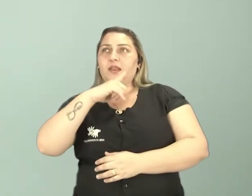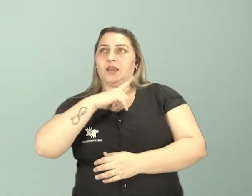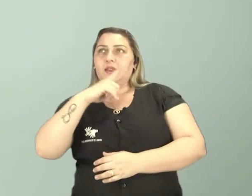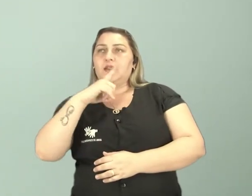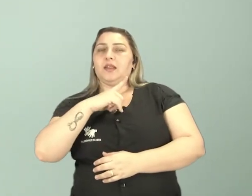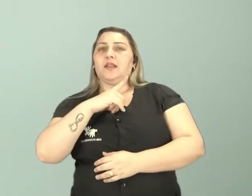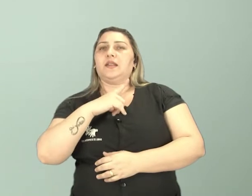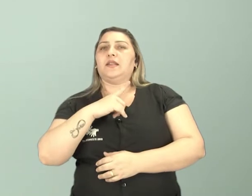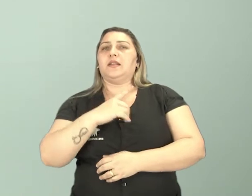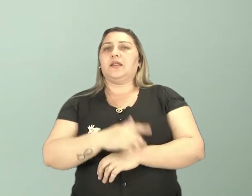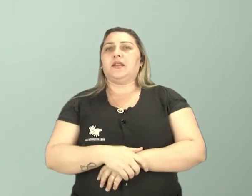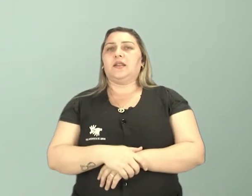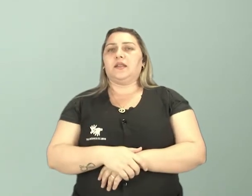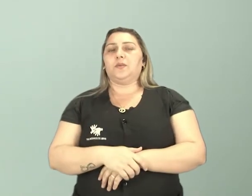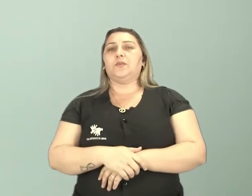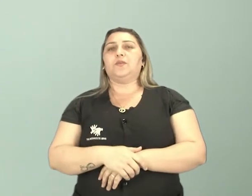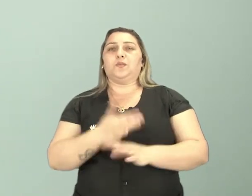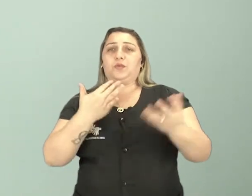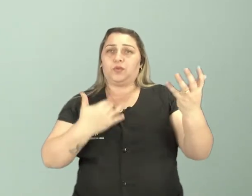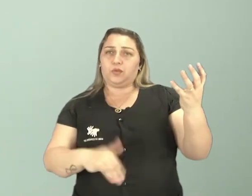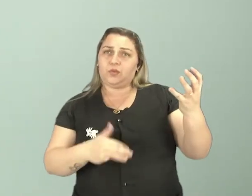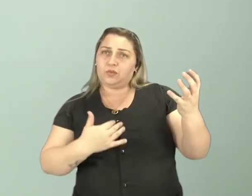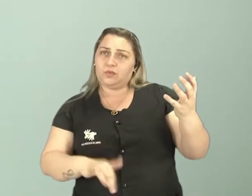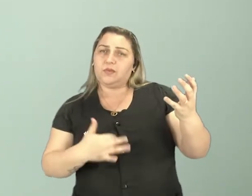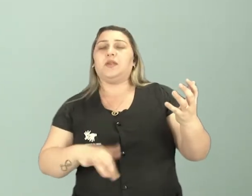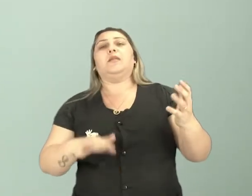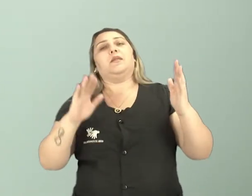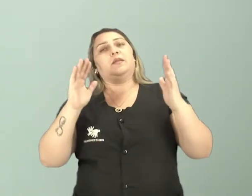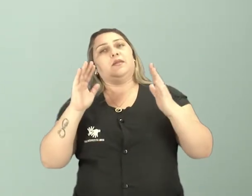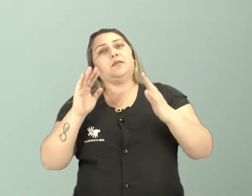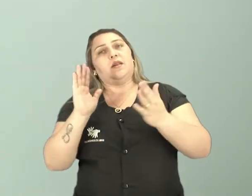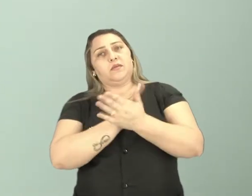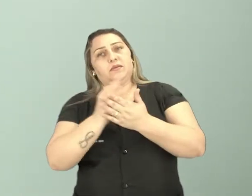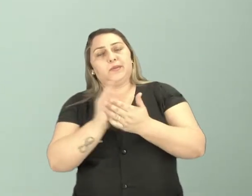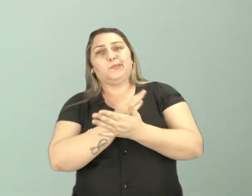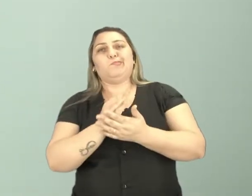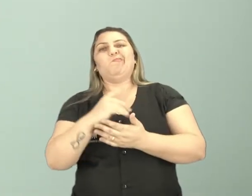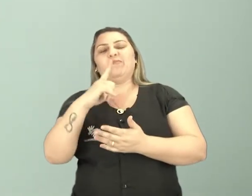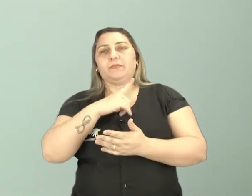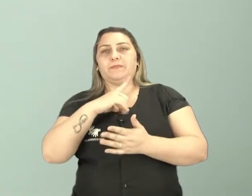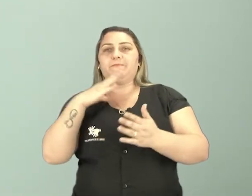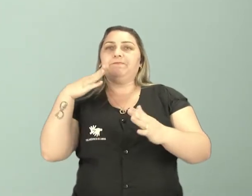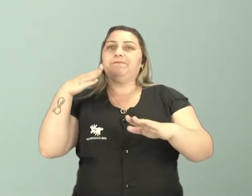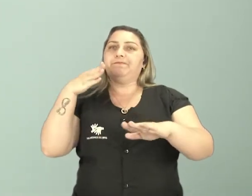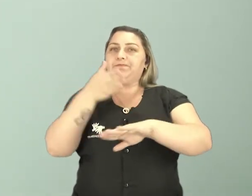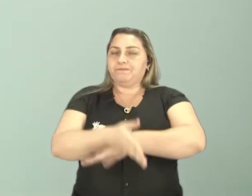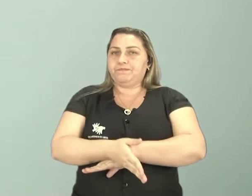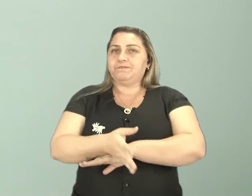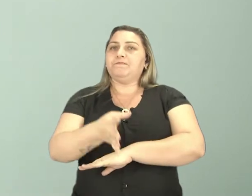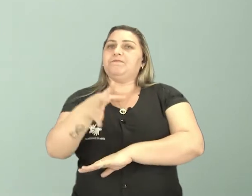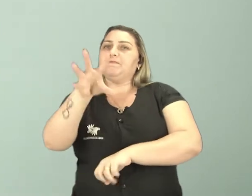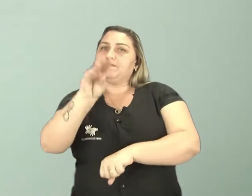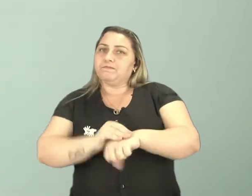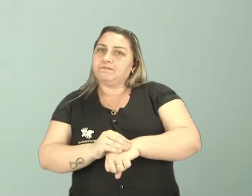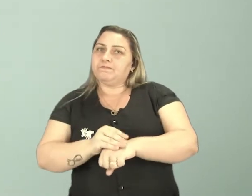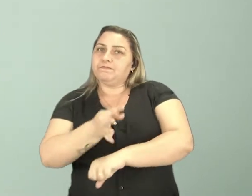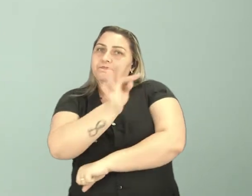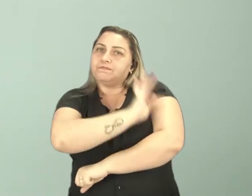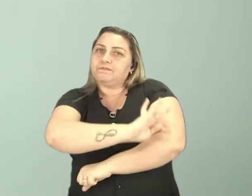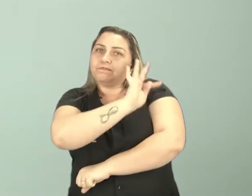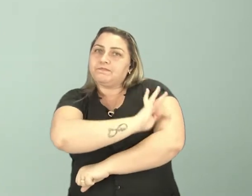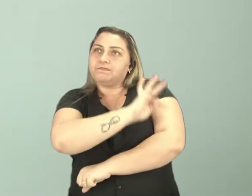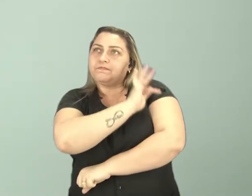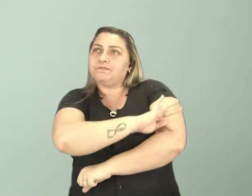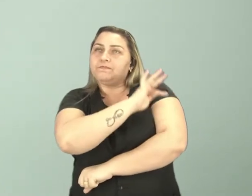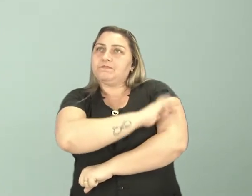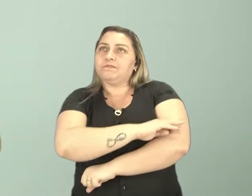nesse caso, um instrumento musical algumas vezes. E aí lá você vai ter acesso a conhecimento técnico.